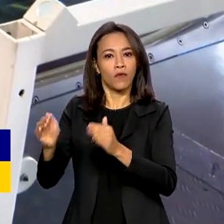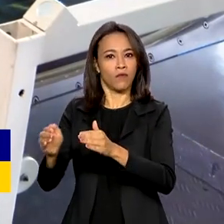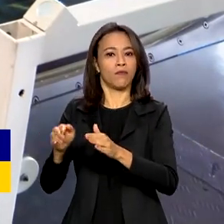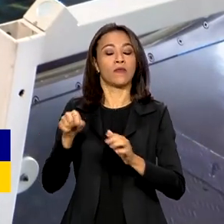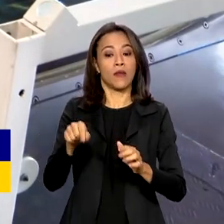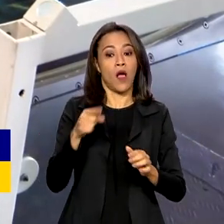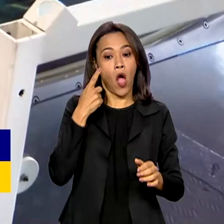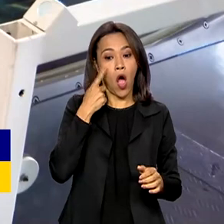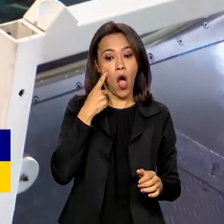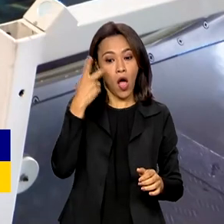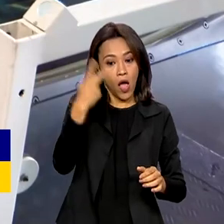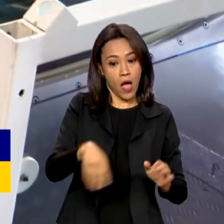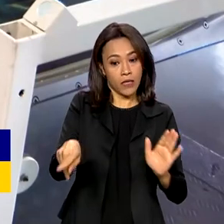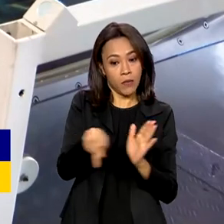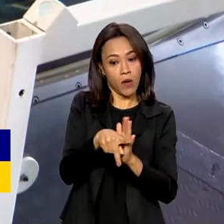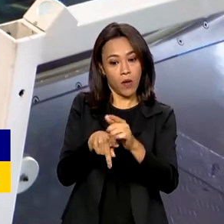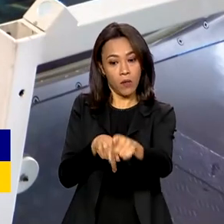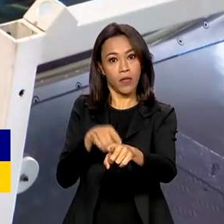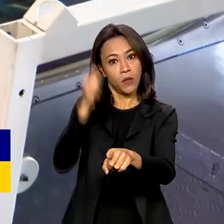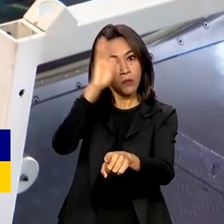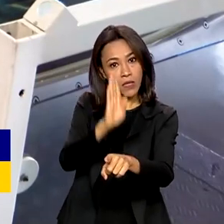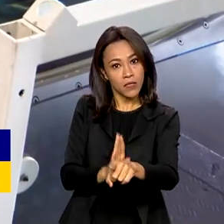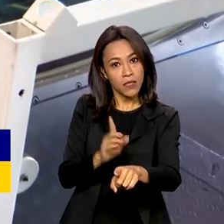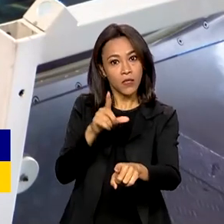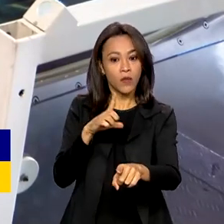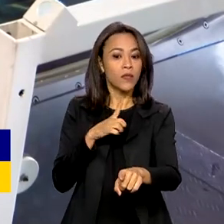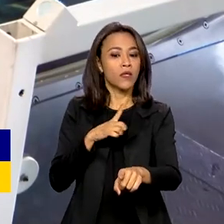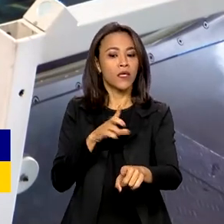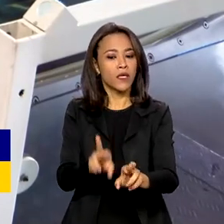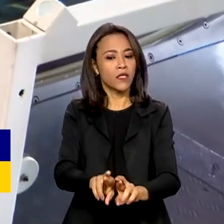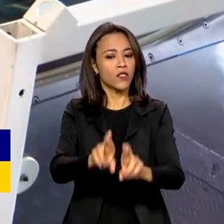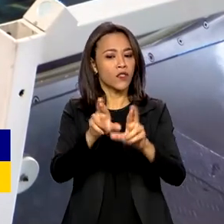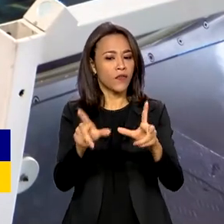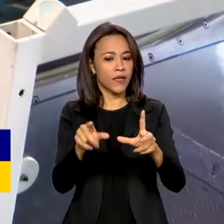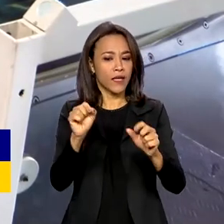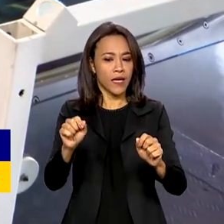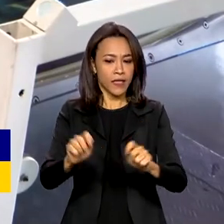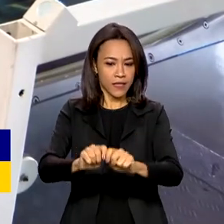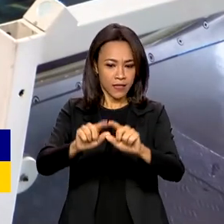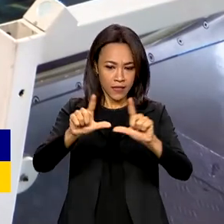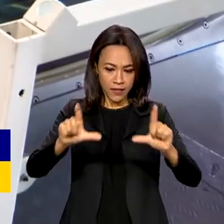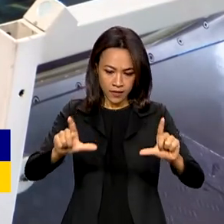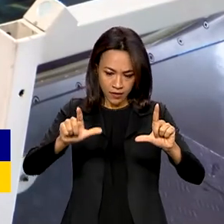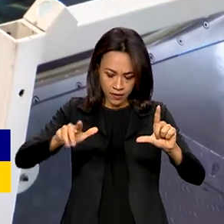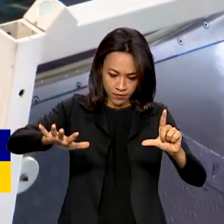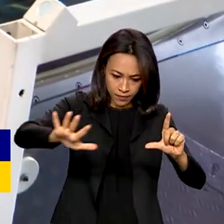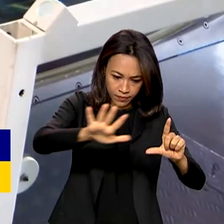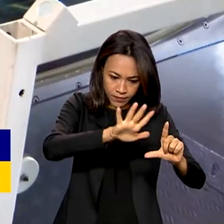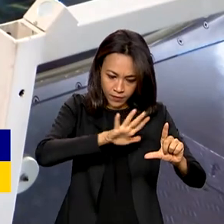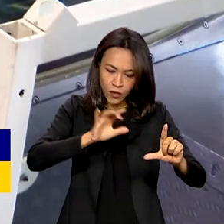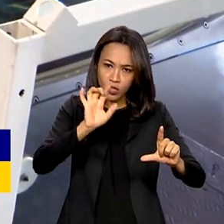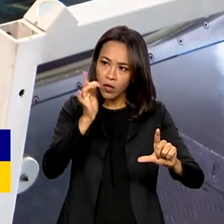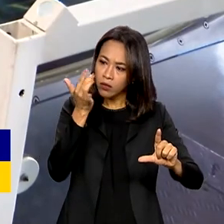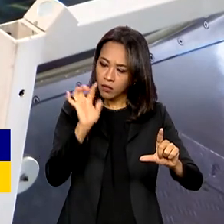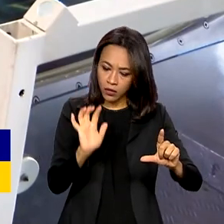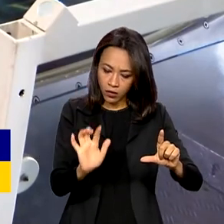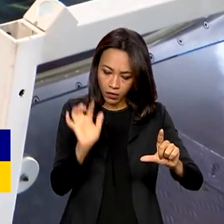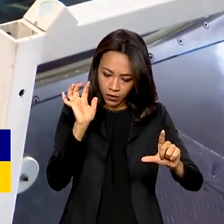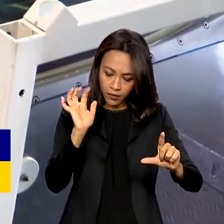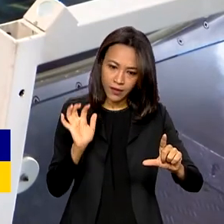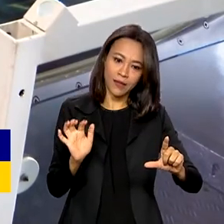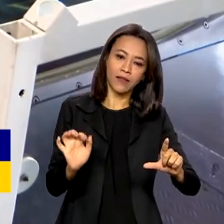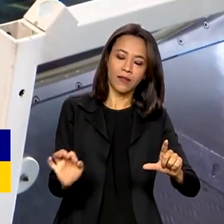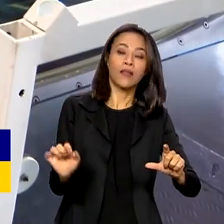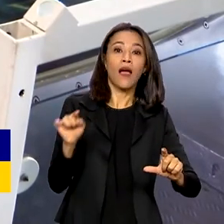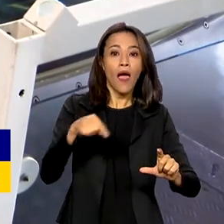só, a versão brasileira do caça tem um diferencial, que é essa tela panorâmica sensível ao toque. É por meio